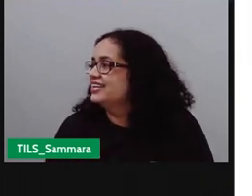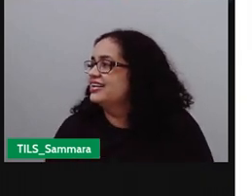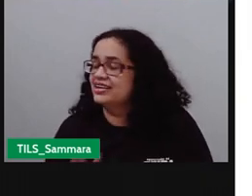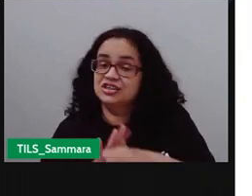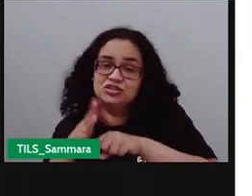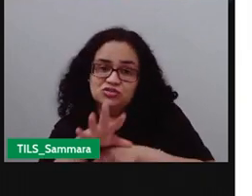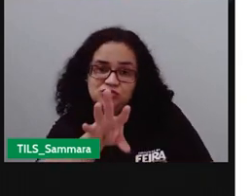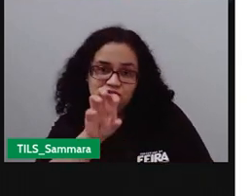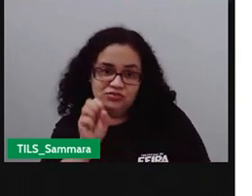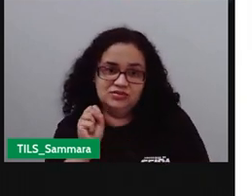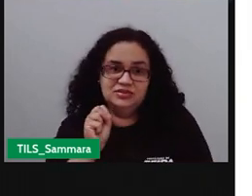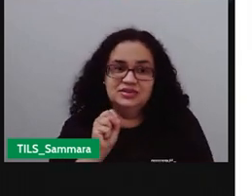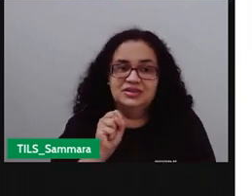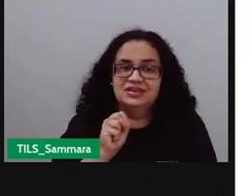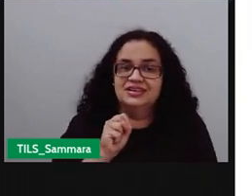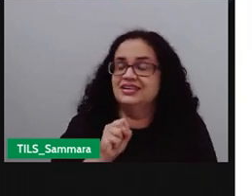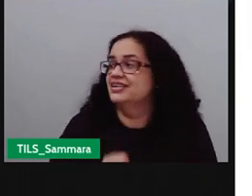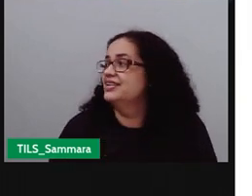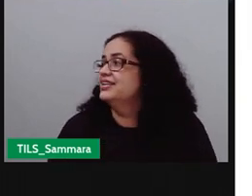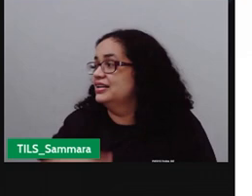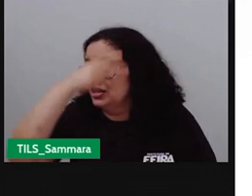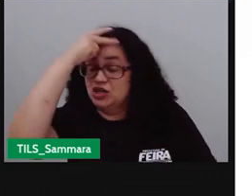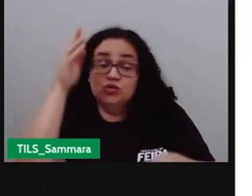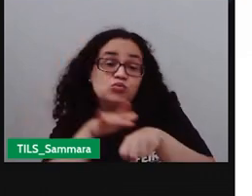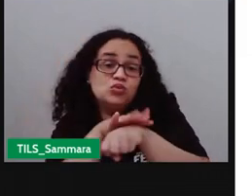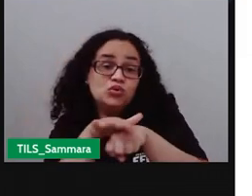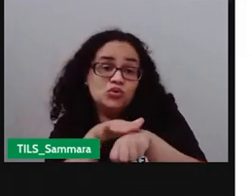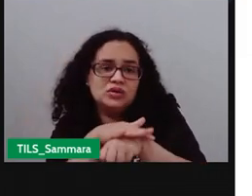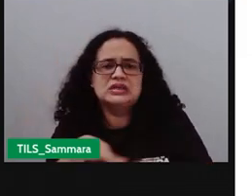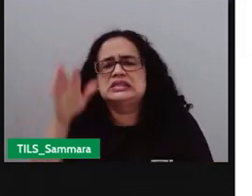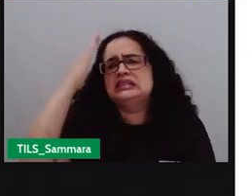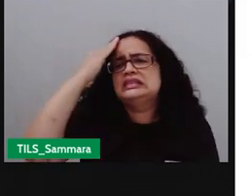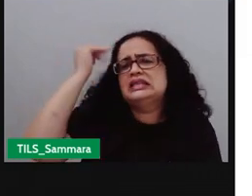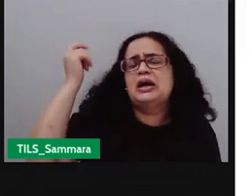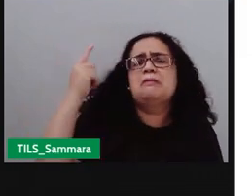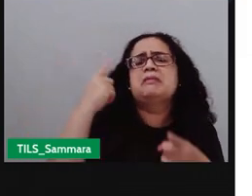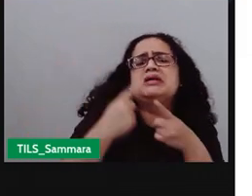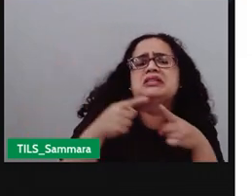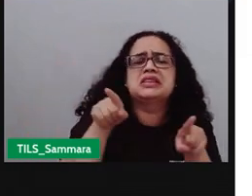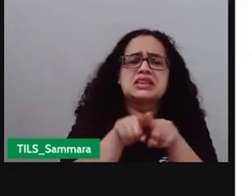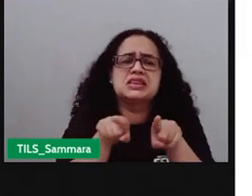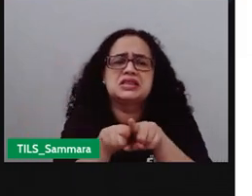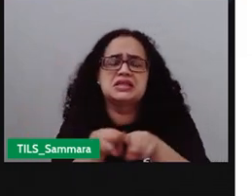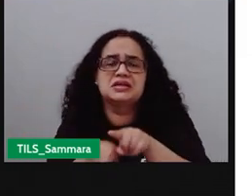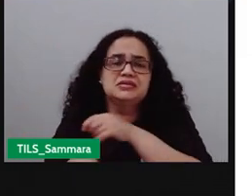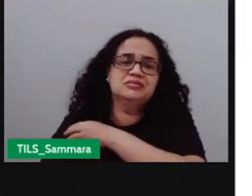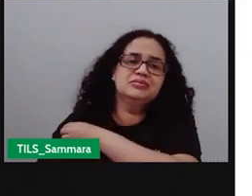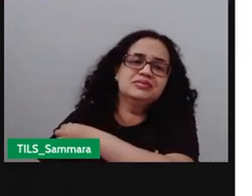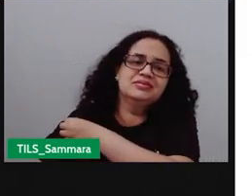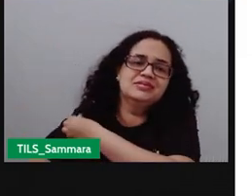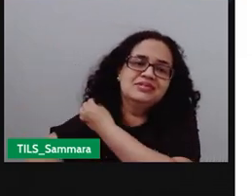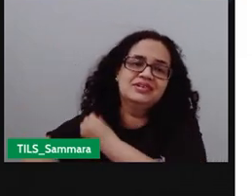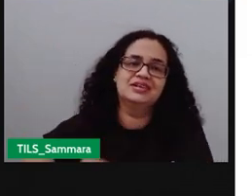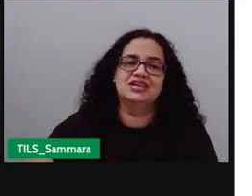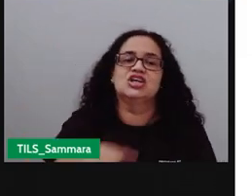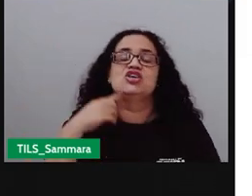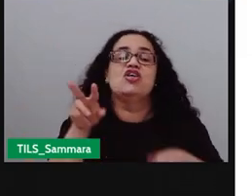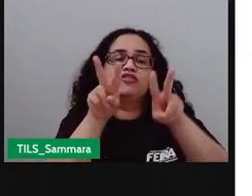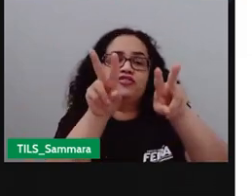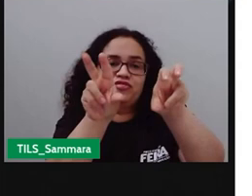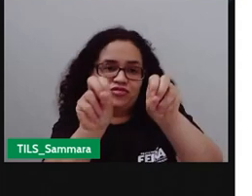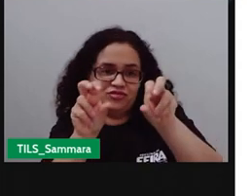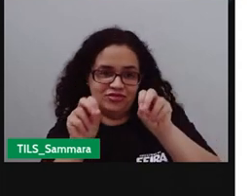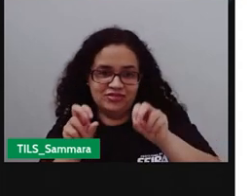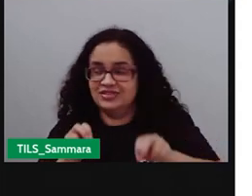infecção das pessoas, como é que transmitida a doença. Eu queria saber também o seguinte, se do vírus,